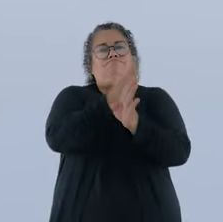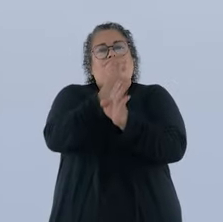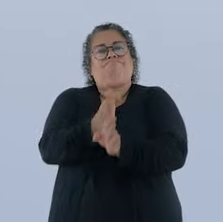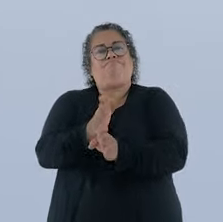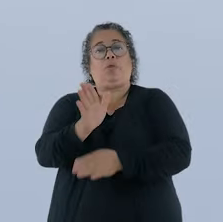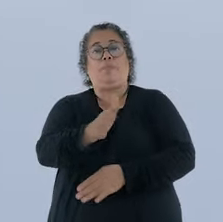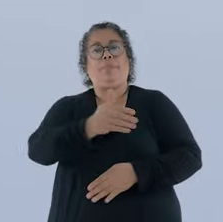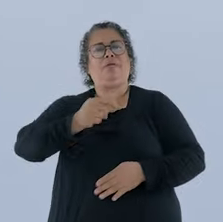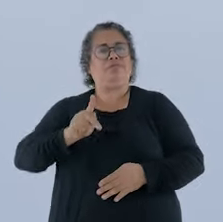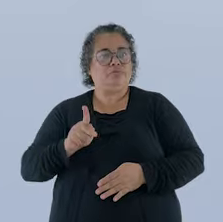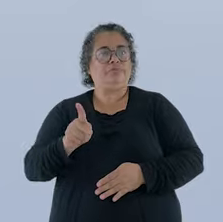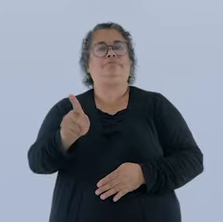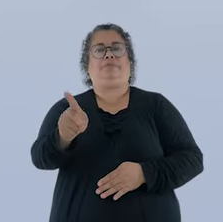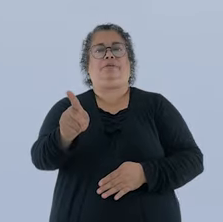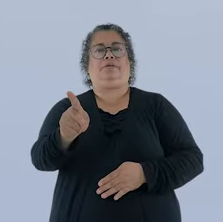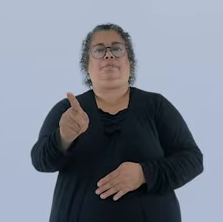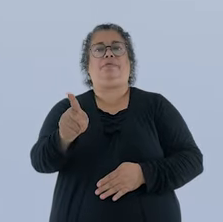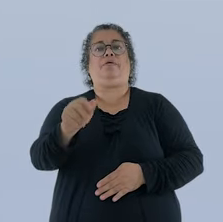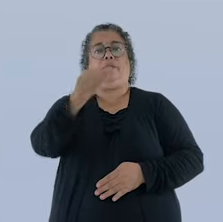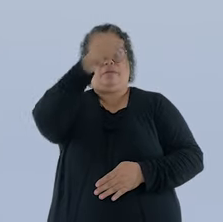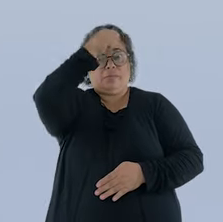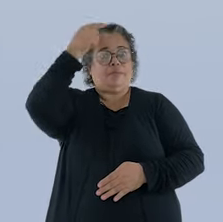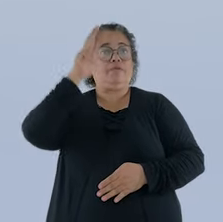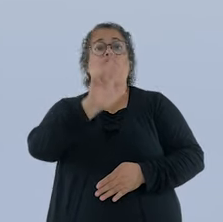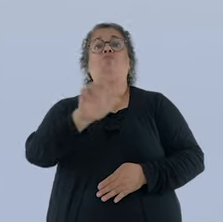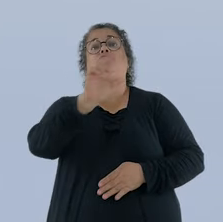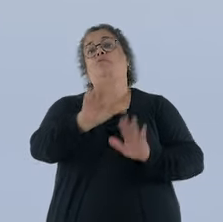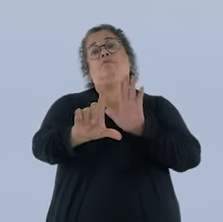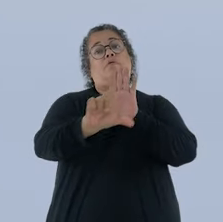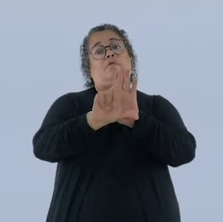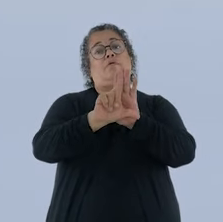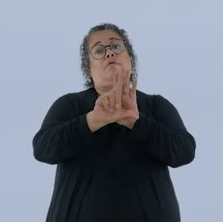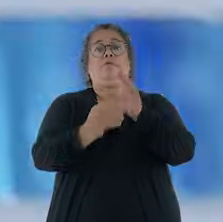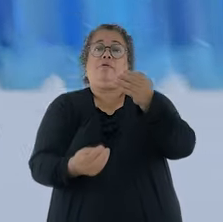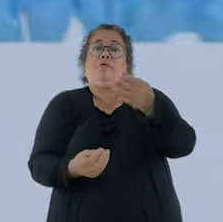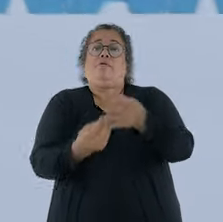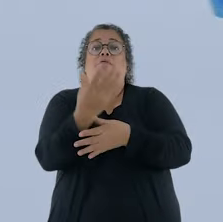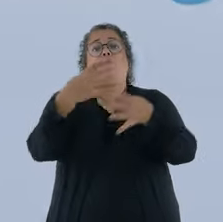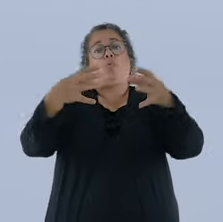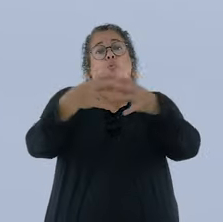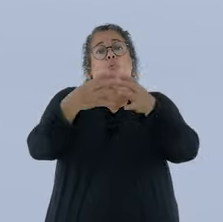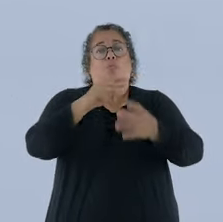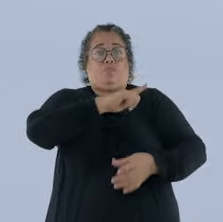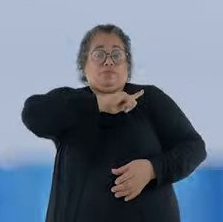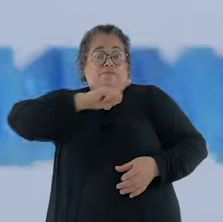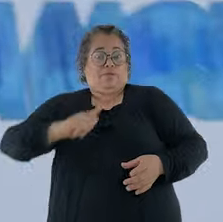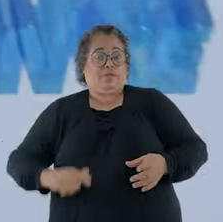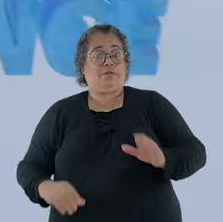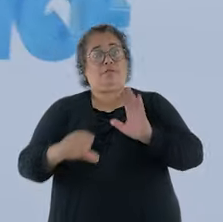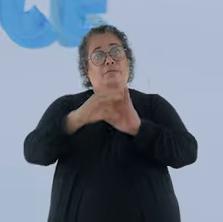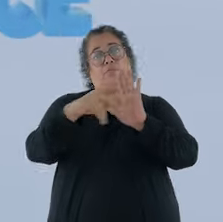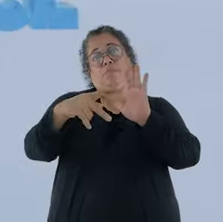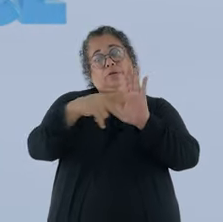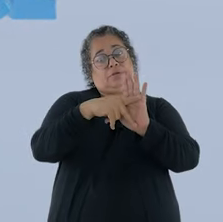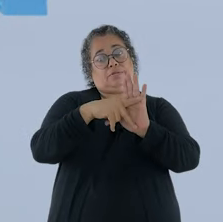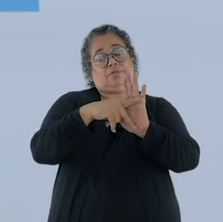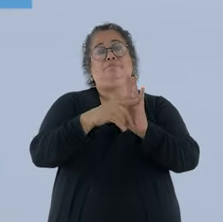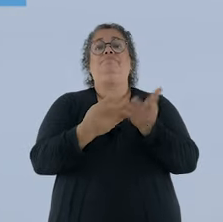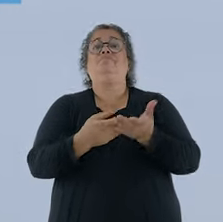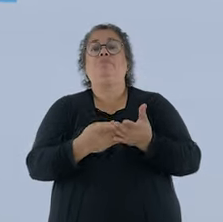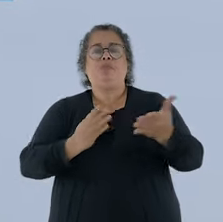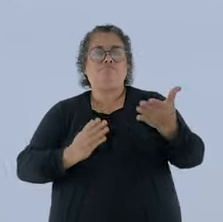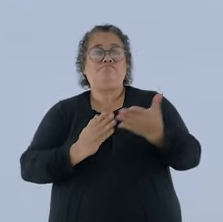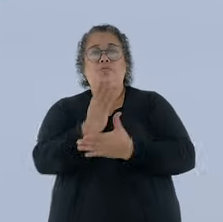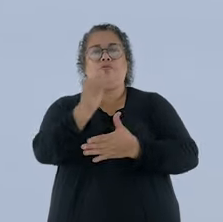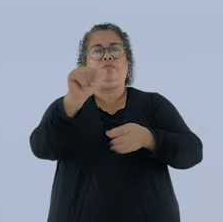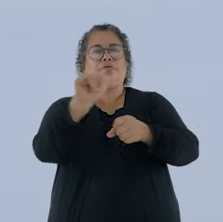transparência, melhor. Sempre. E isso virou até lei na Prefeitura de Uberlândia, que criou um comitê de governança e complais.